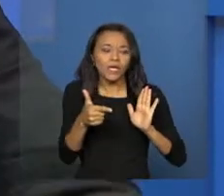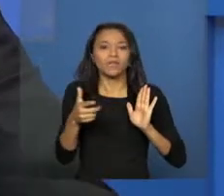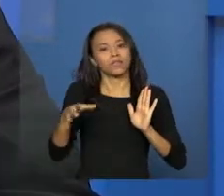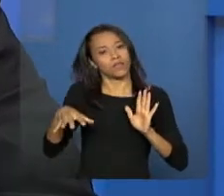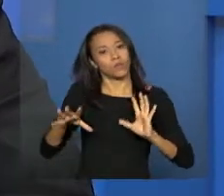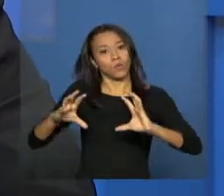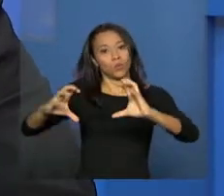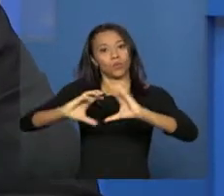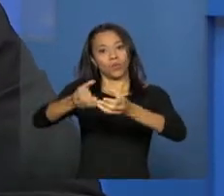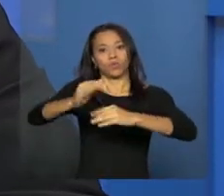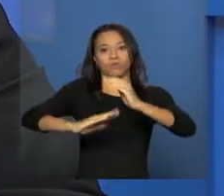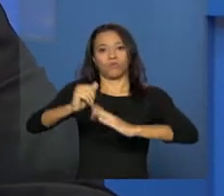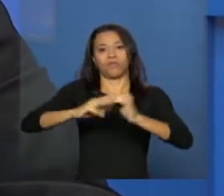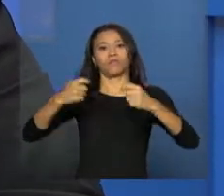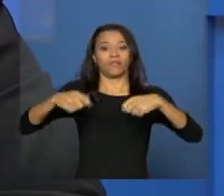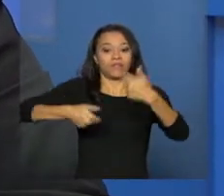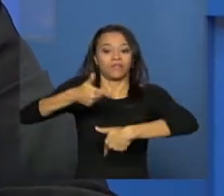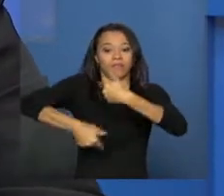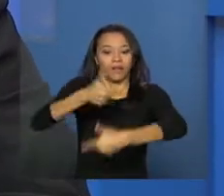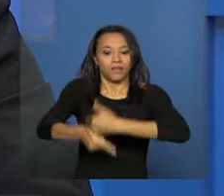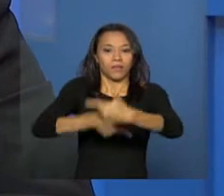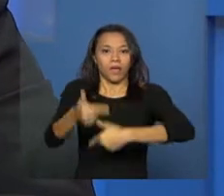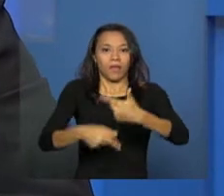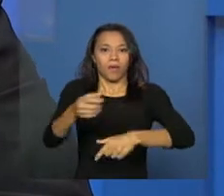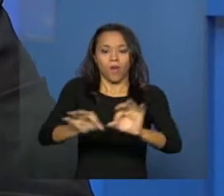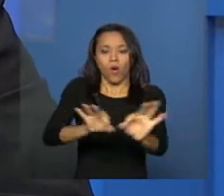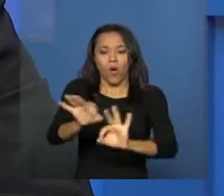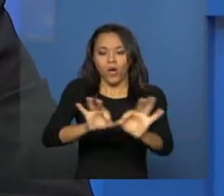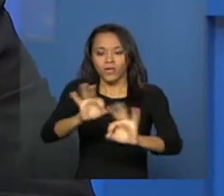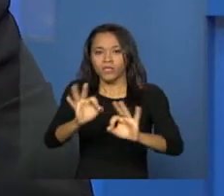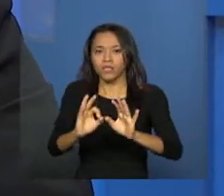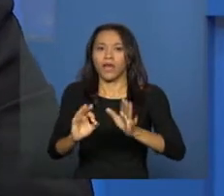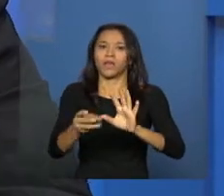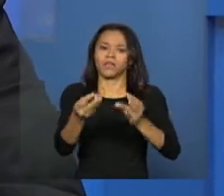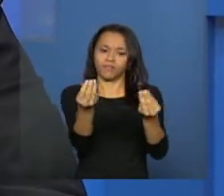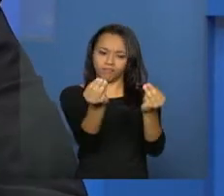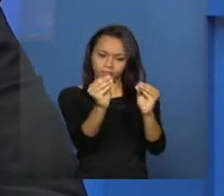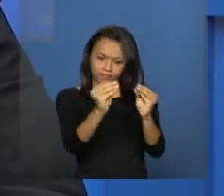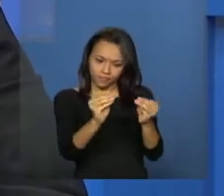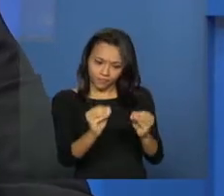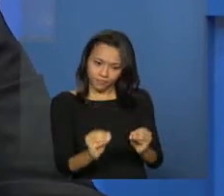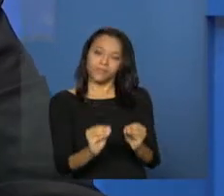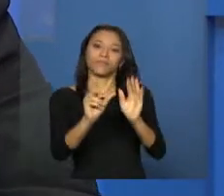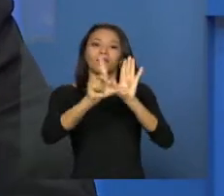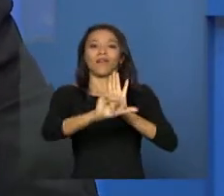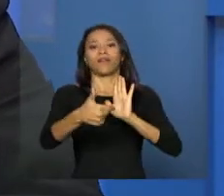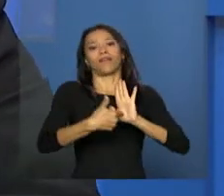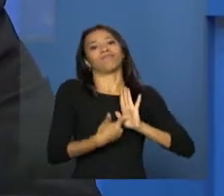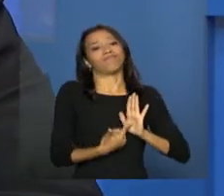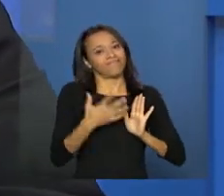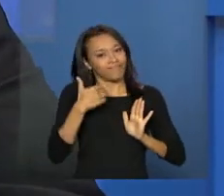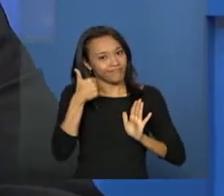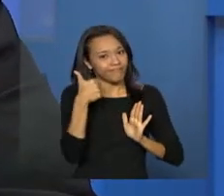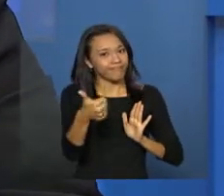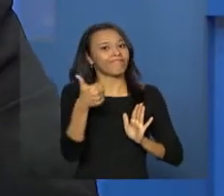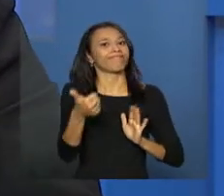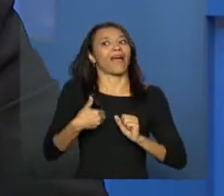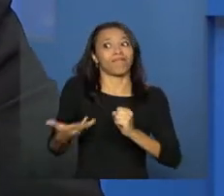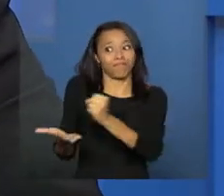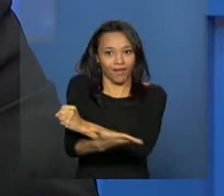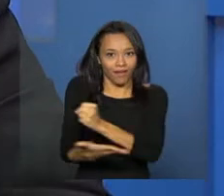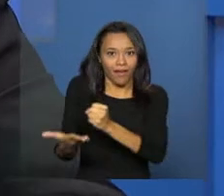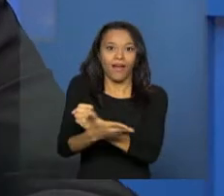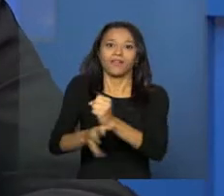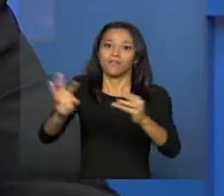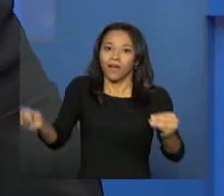elegibilidade do gasto, isso está mais do que consolidado na União contra a possibilidade. Agora, no âmbito local, deve-se primar